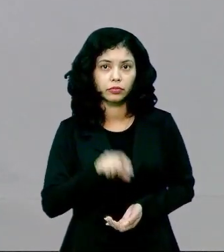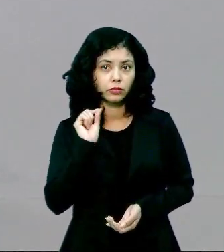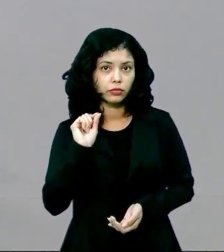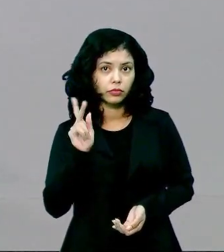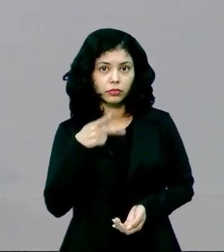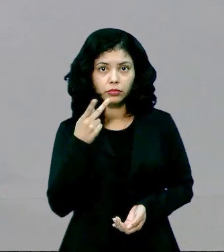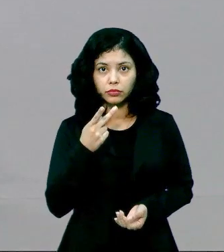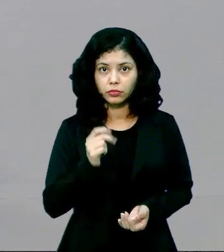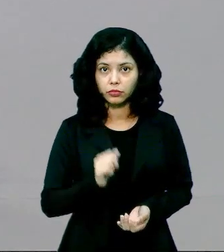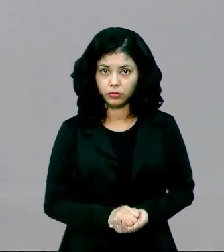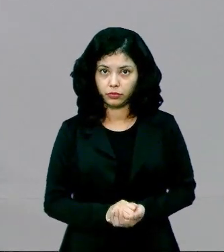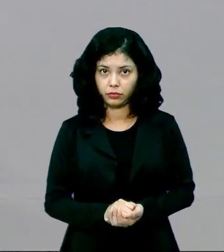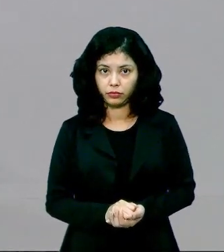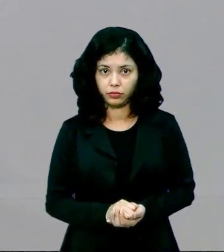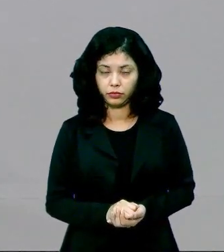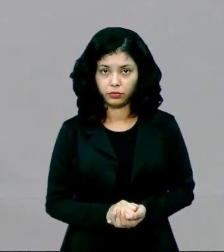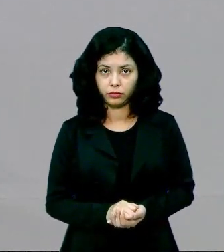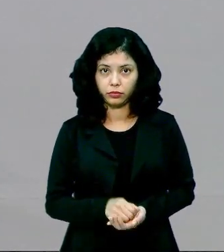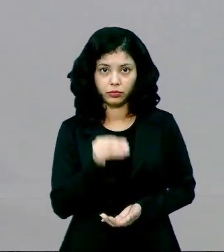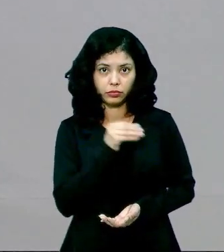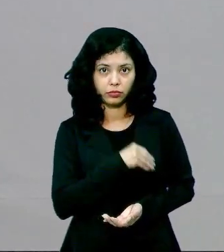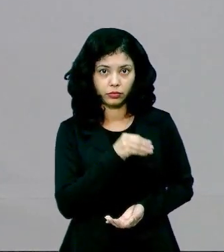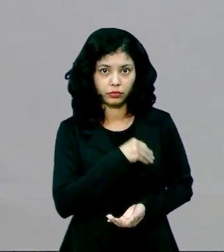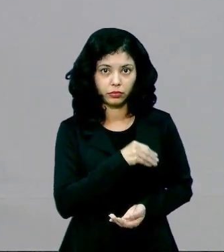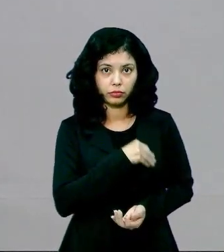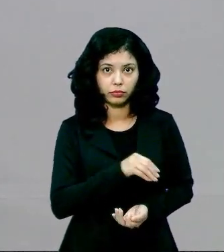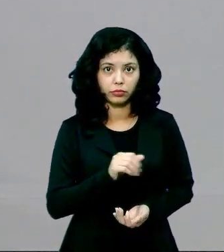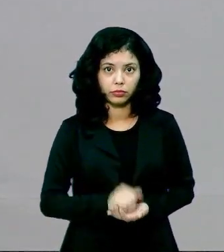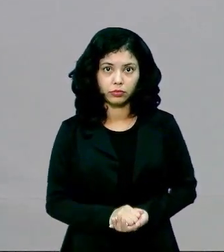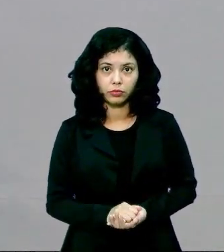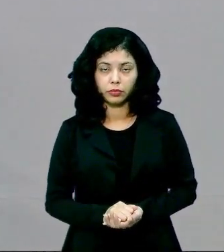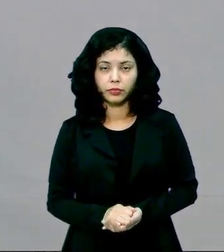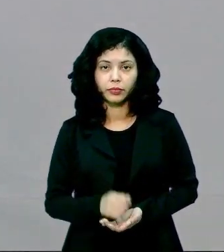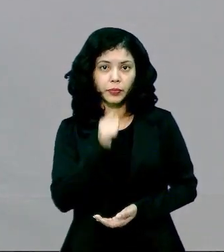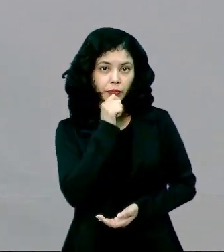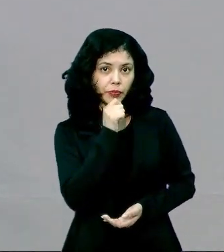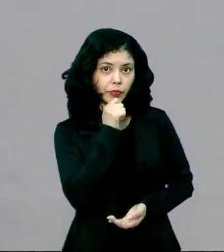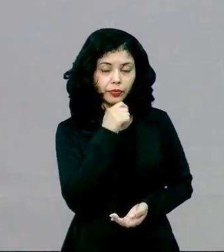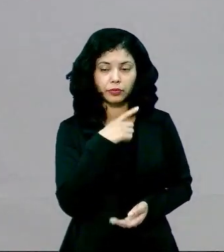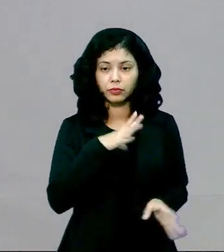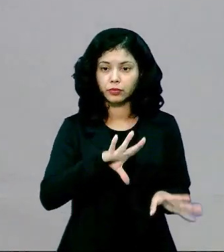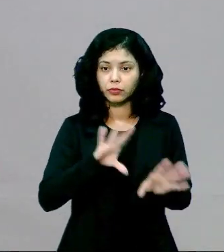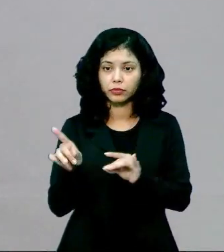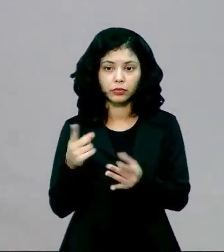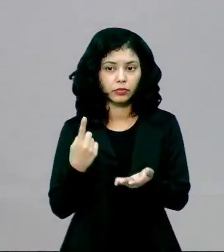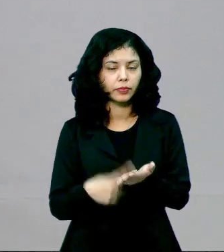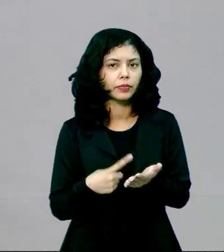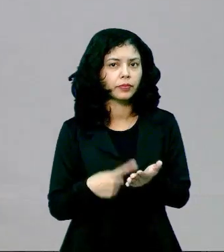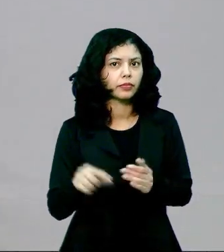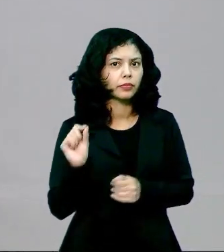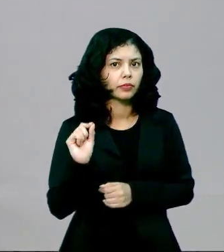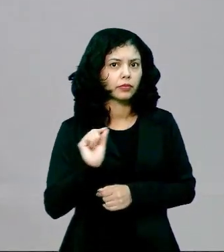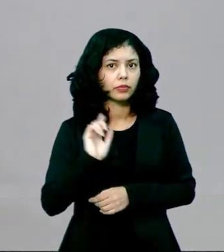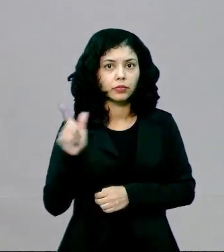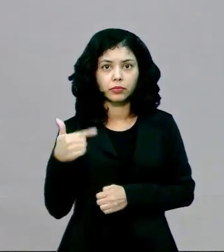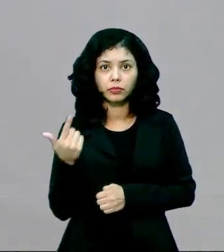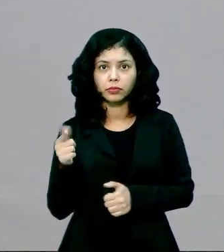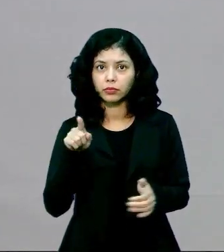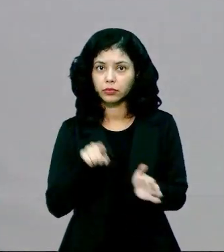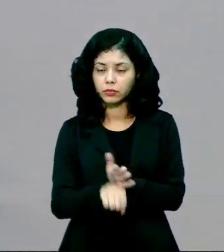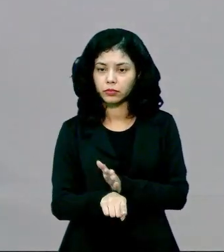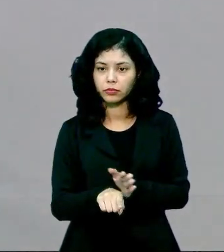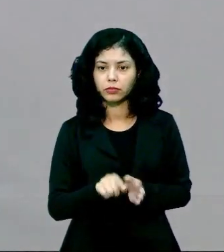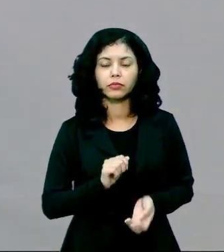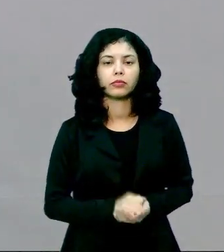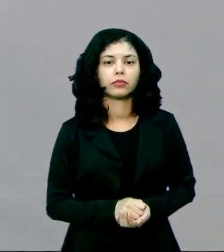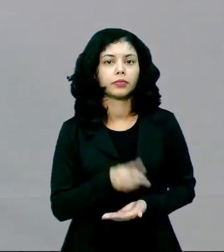diz respeito à sua remuneração salarial. E ainda temos que também levar em consideração uma outra questão.